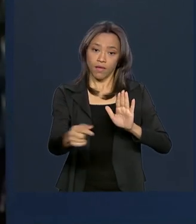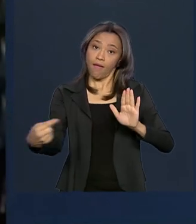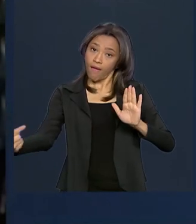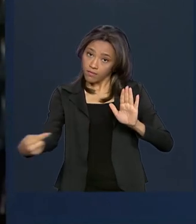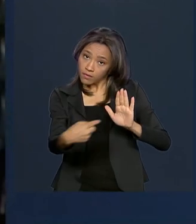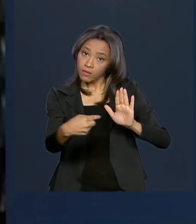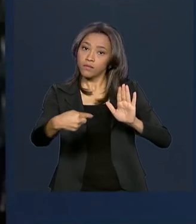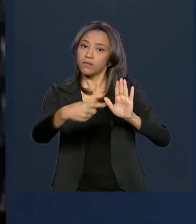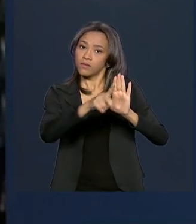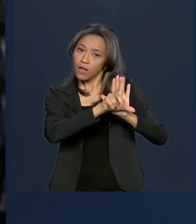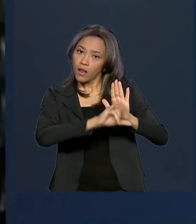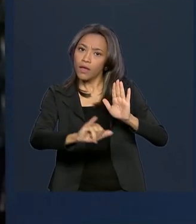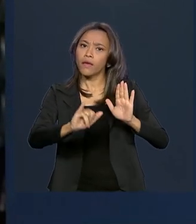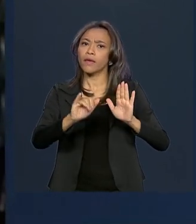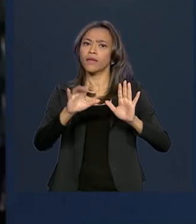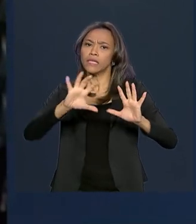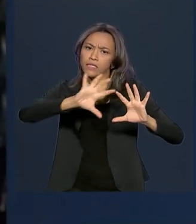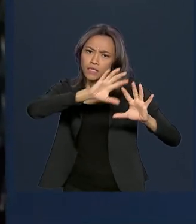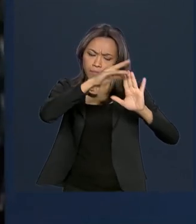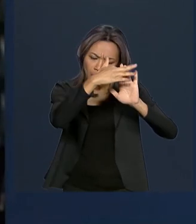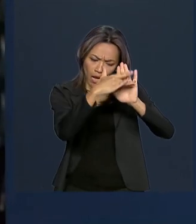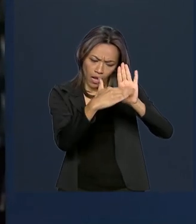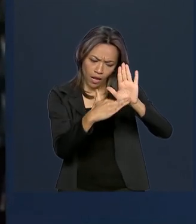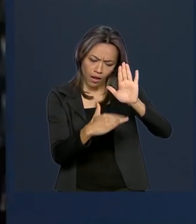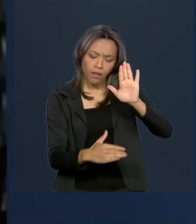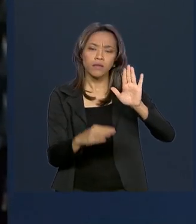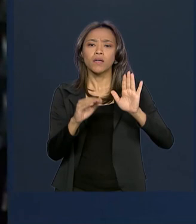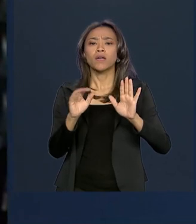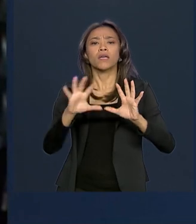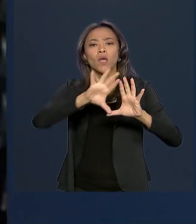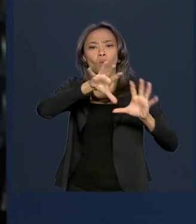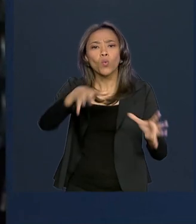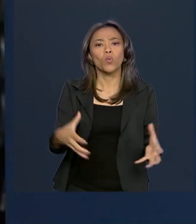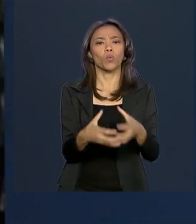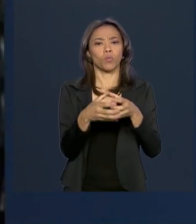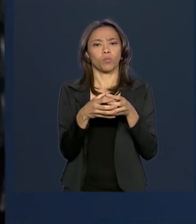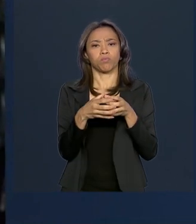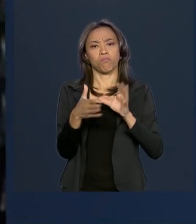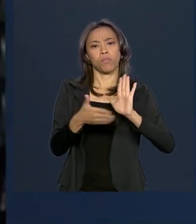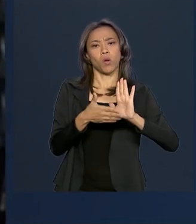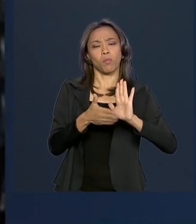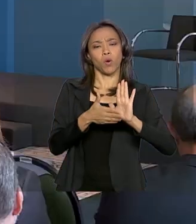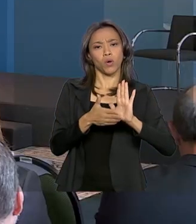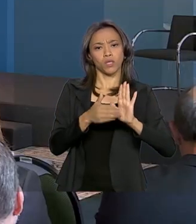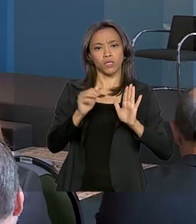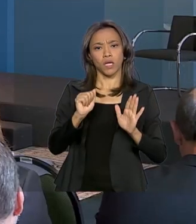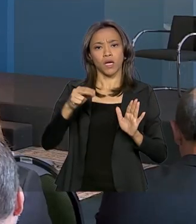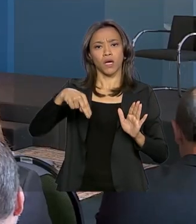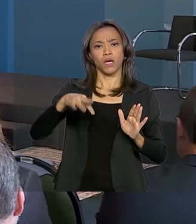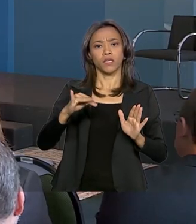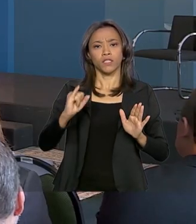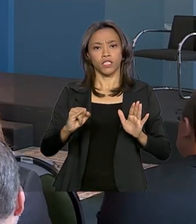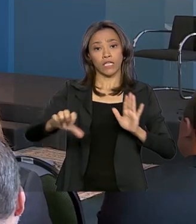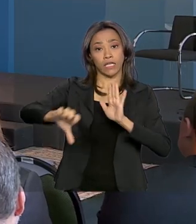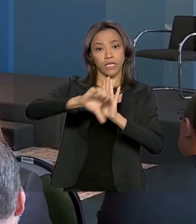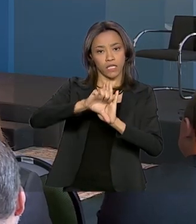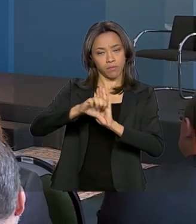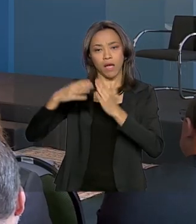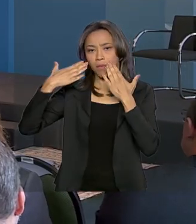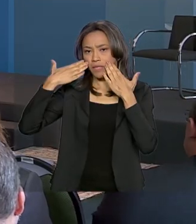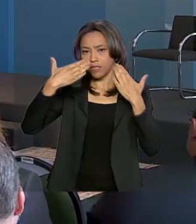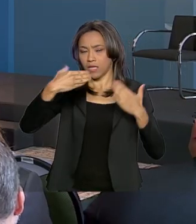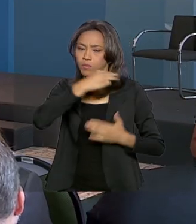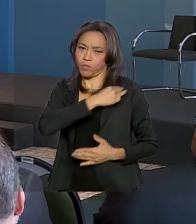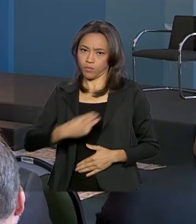lei anticrime, o pacote anticrime apresentado pelo ministro Sérgio Moro. O seminário marcou o Dia